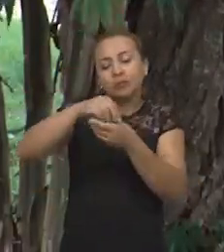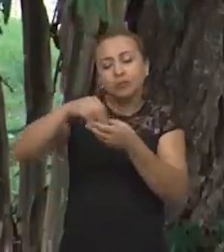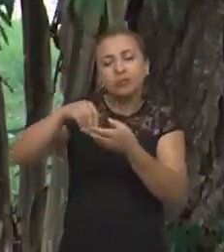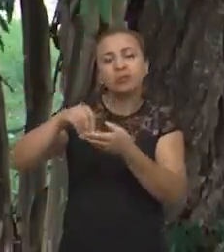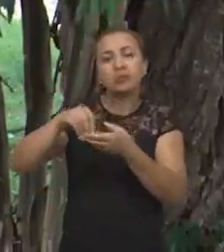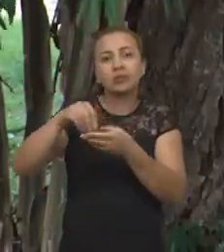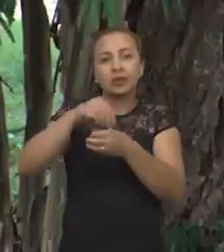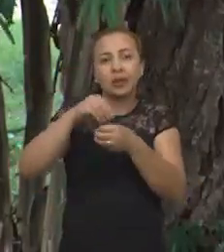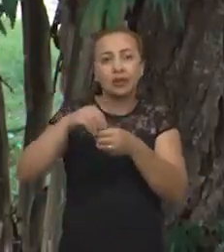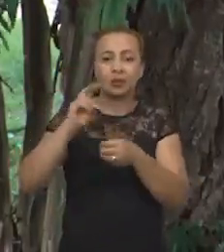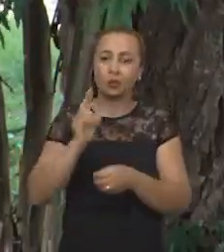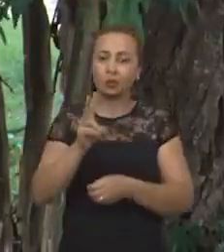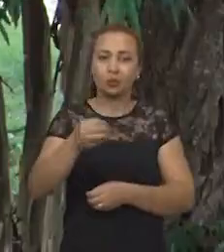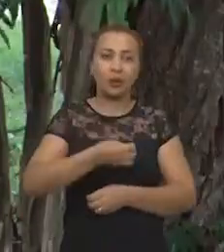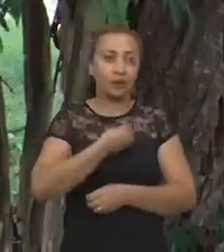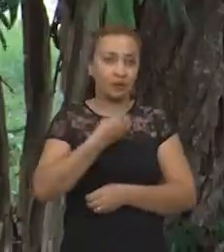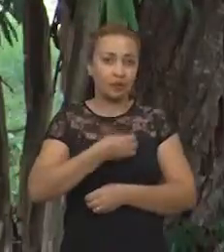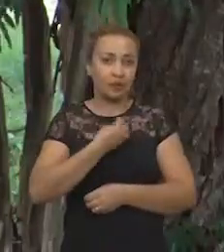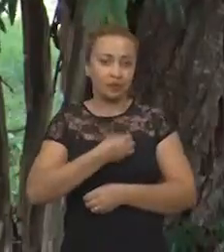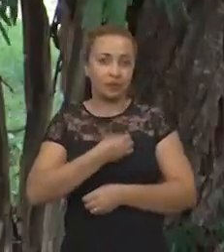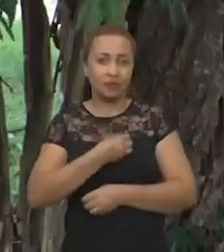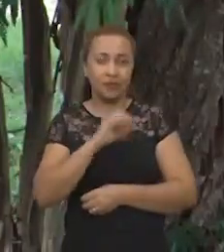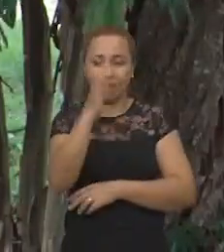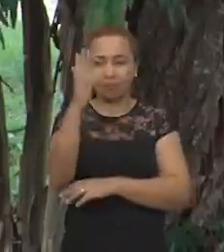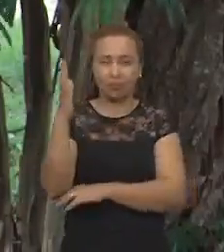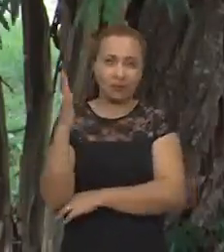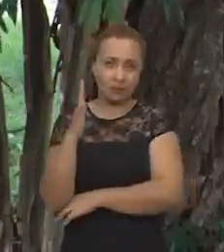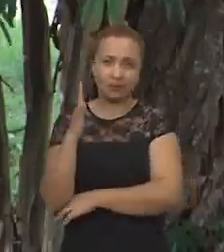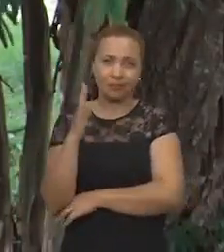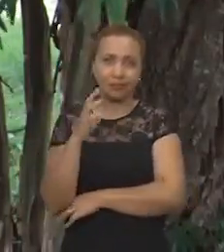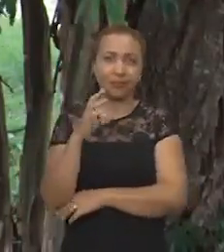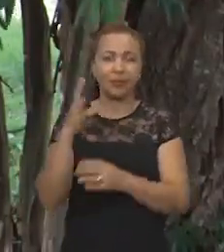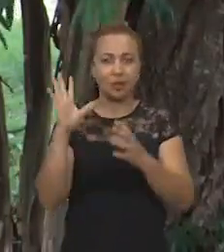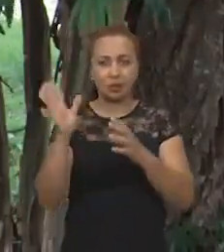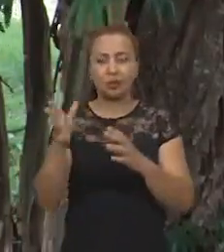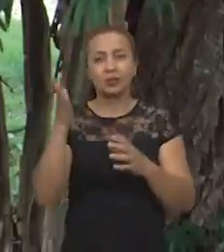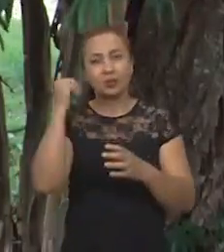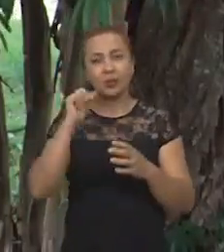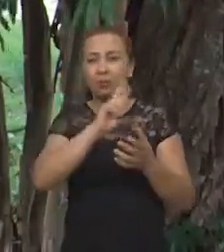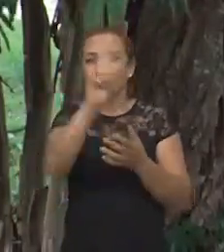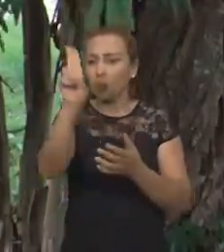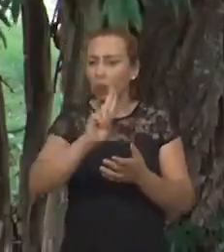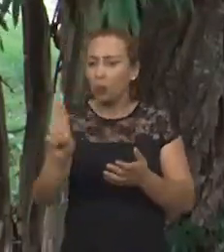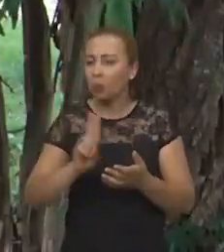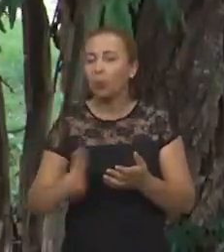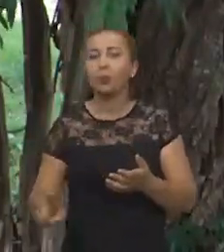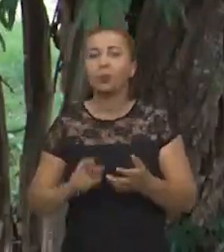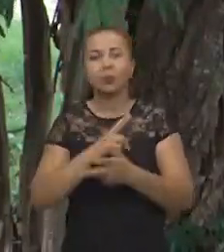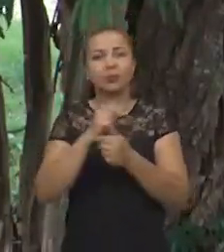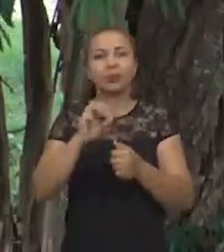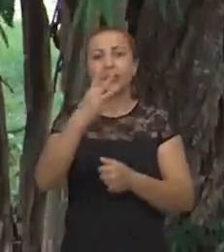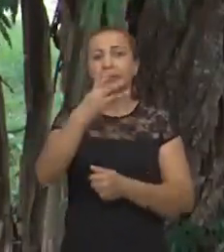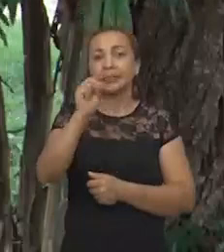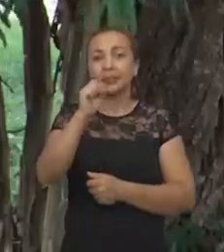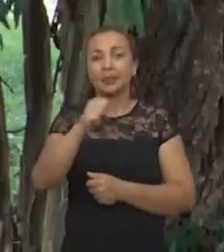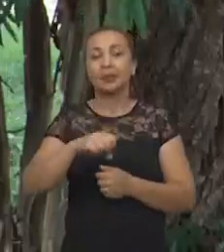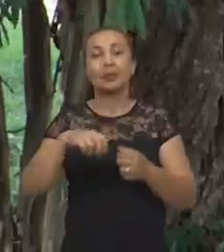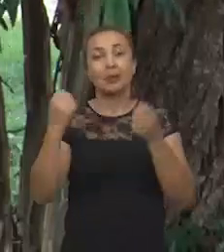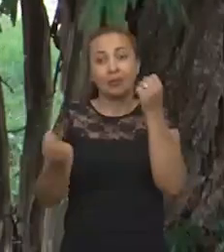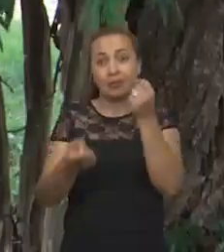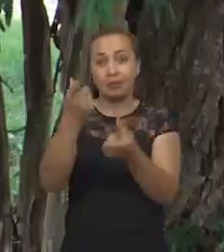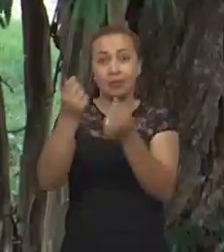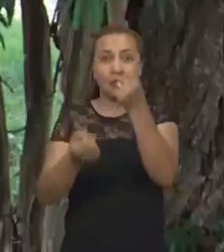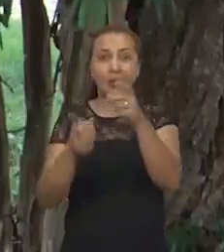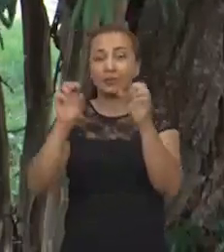sementes e manter viva a vegetação. A pesquisa já conseguiu catalogar cerca de 38 espécies de plantas raras